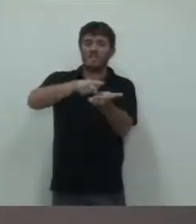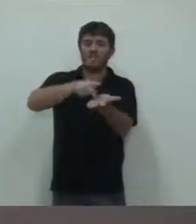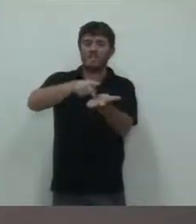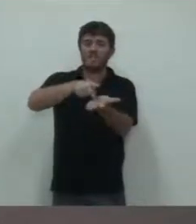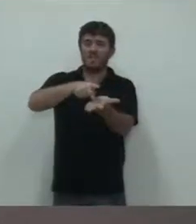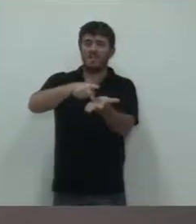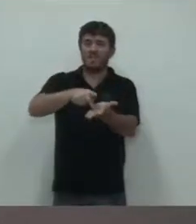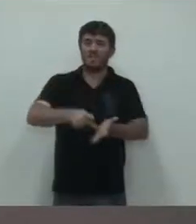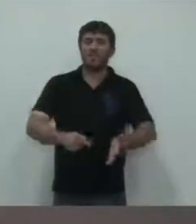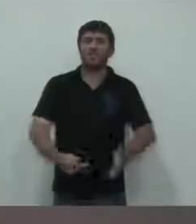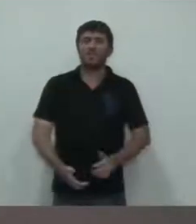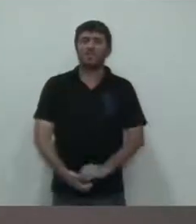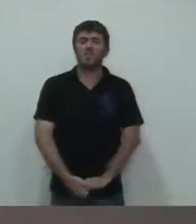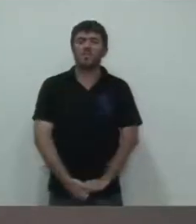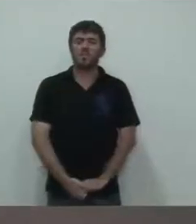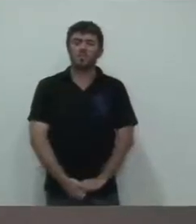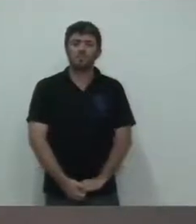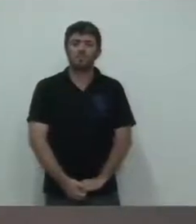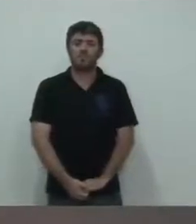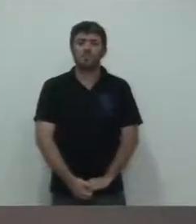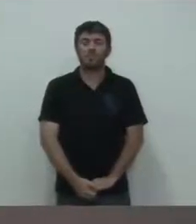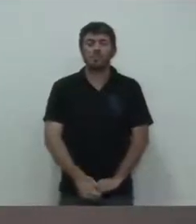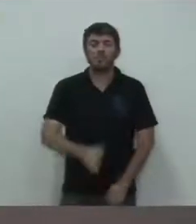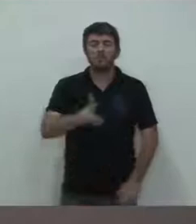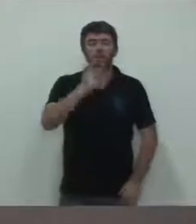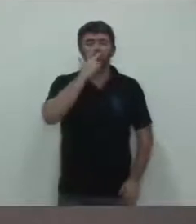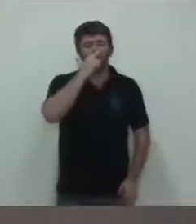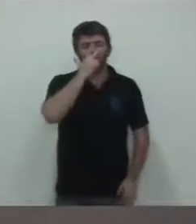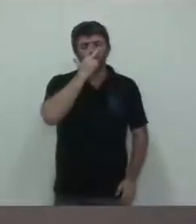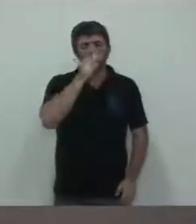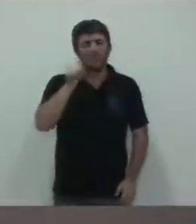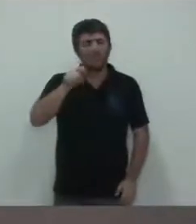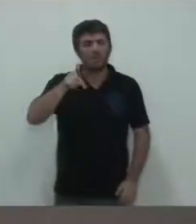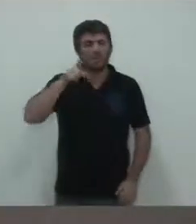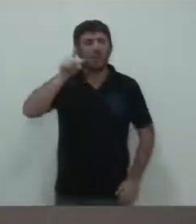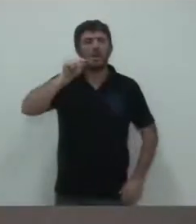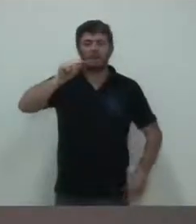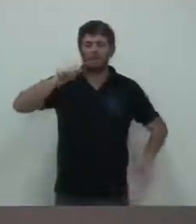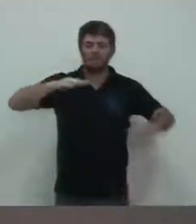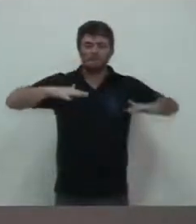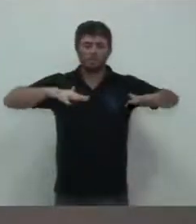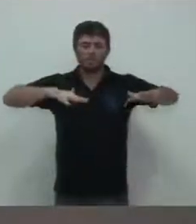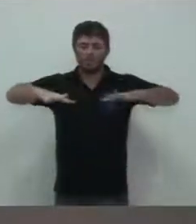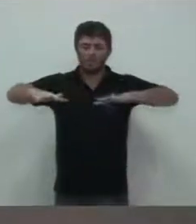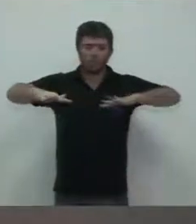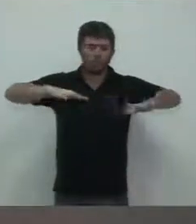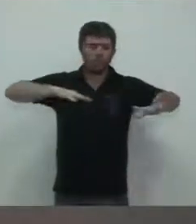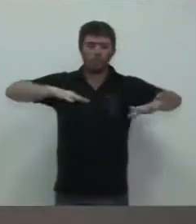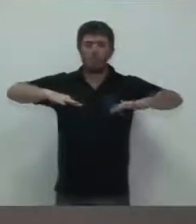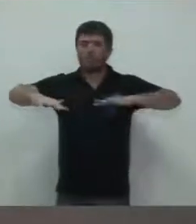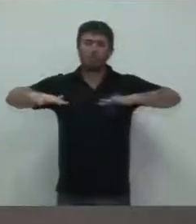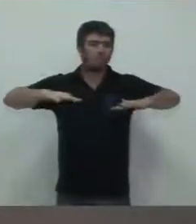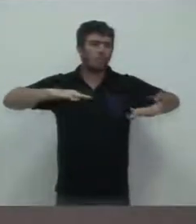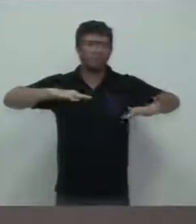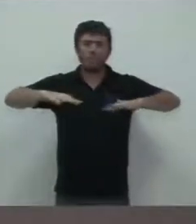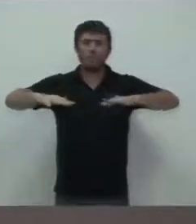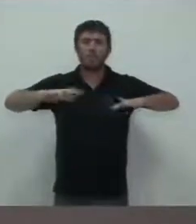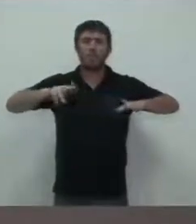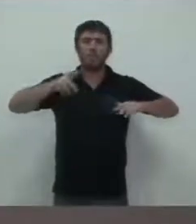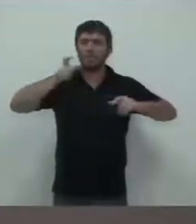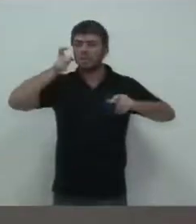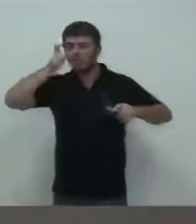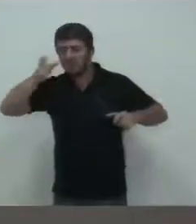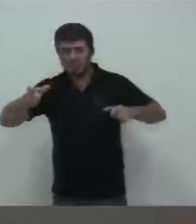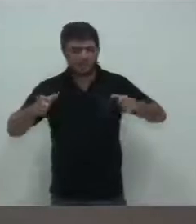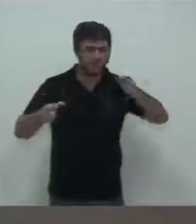Agora, é engraçado, né? Olha como é o jogo, né? O jogo de interesses. Jogo, é...